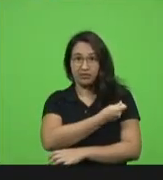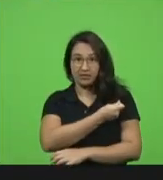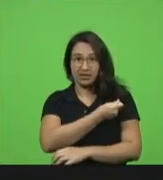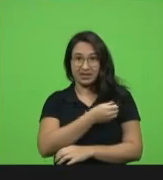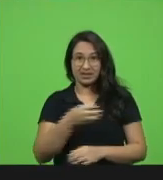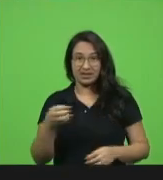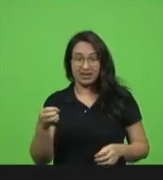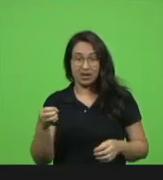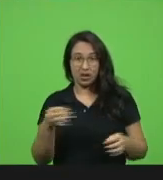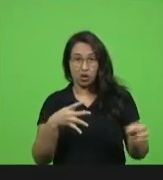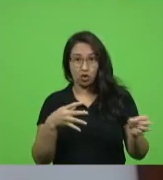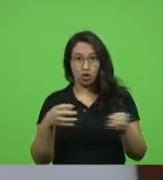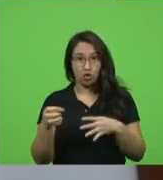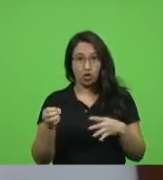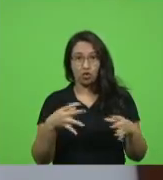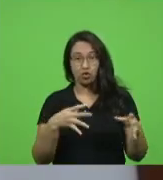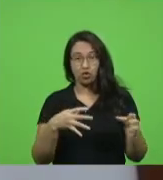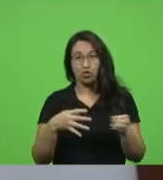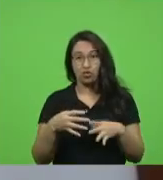que fazem